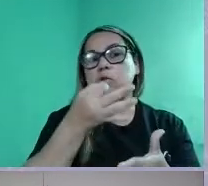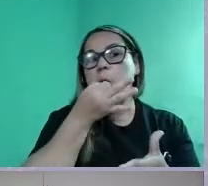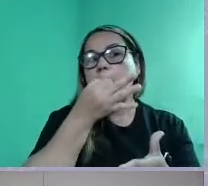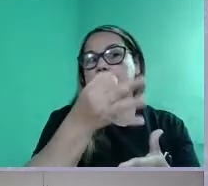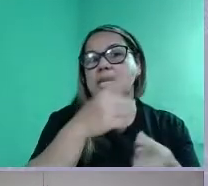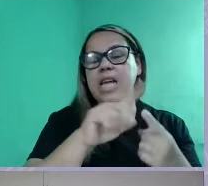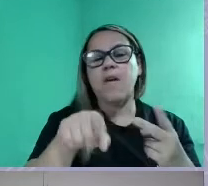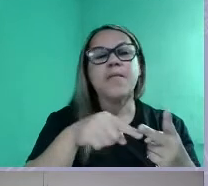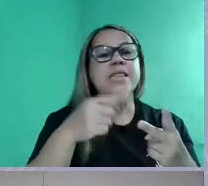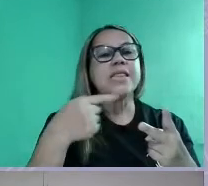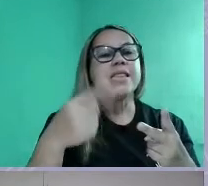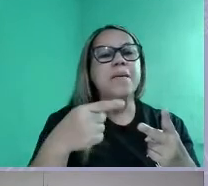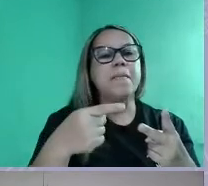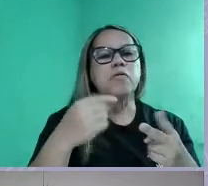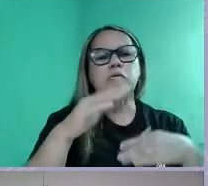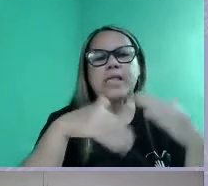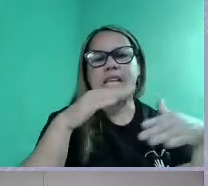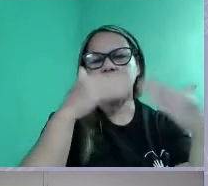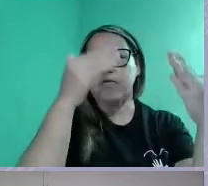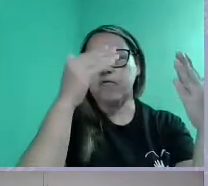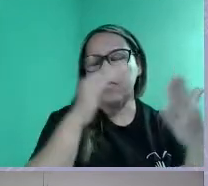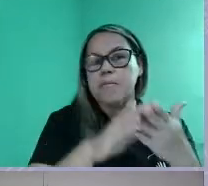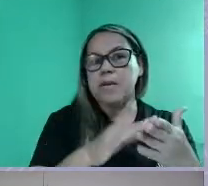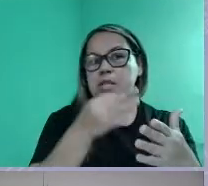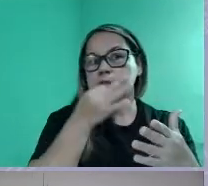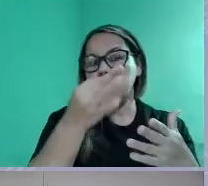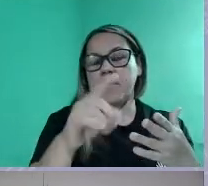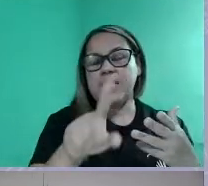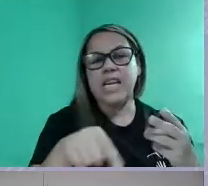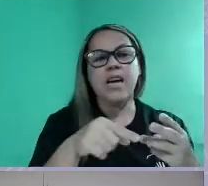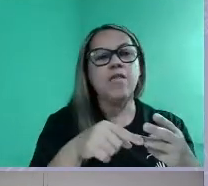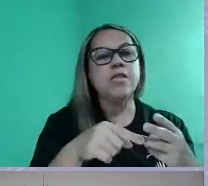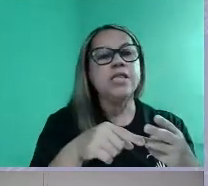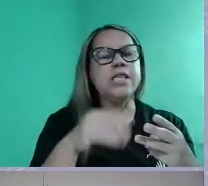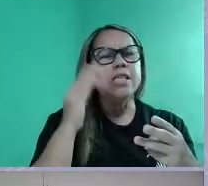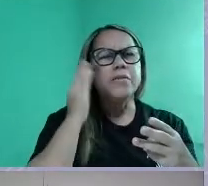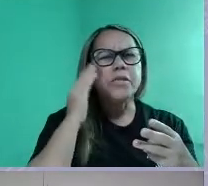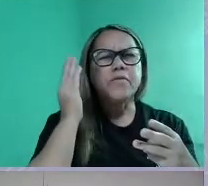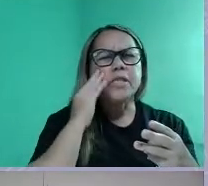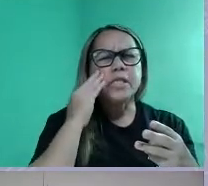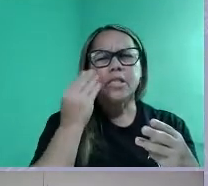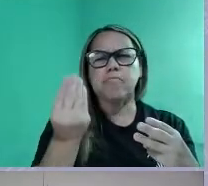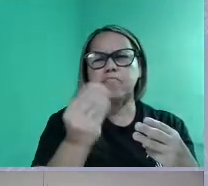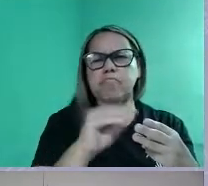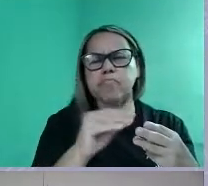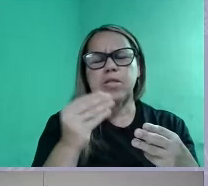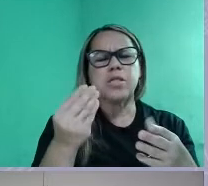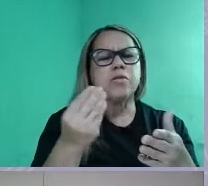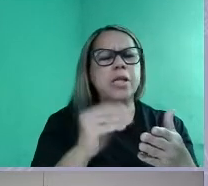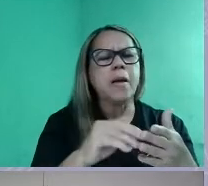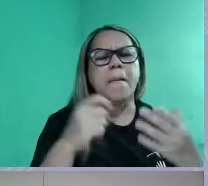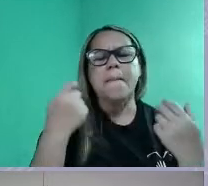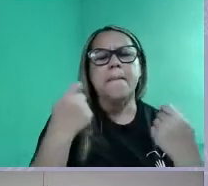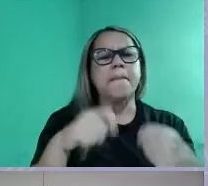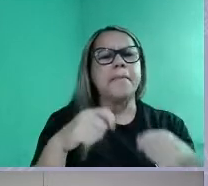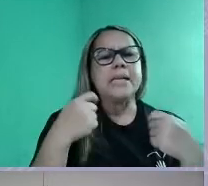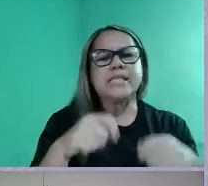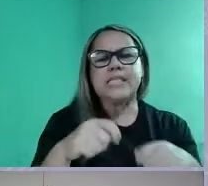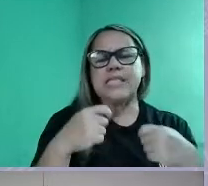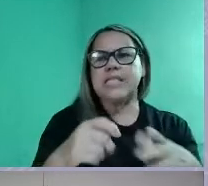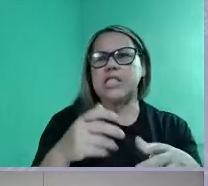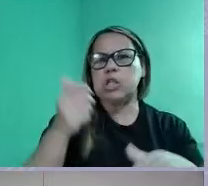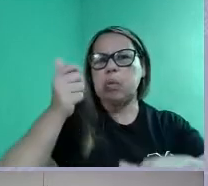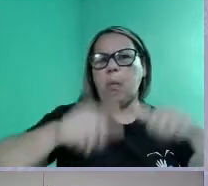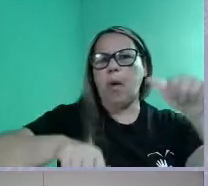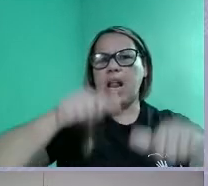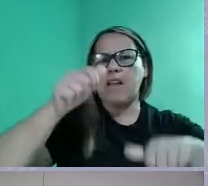depois você vai colocar ali o desenvolvimento daquele ponto de vista, supondo que você indique ali que há uma necessidade muito grande de qualificar os